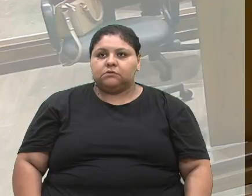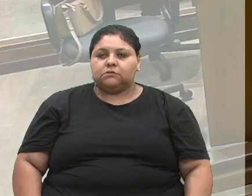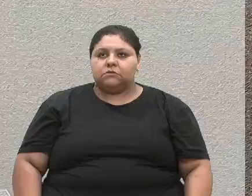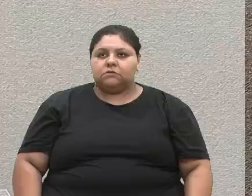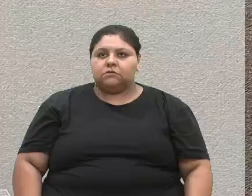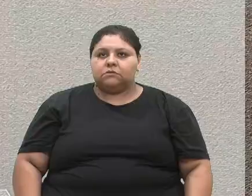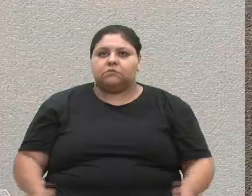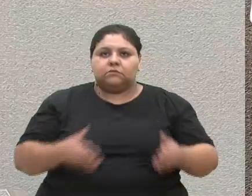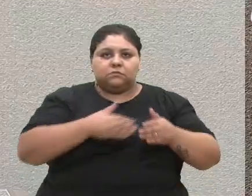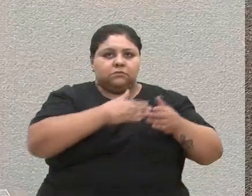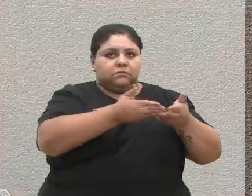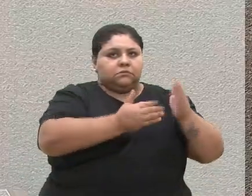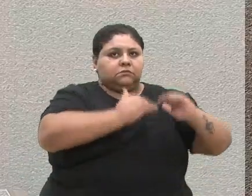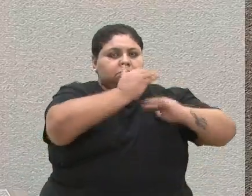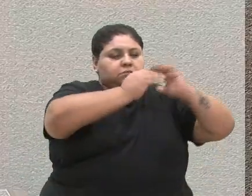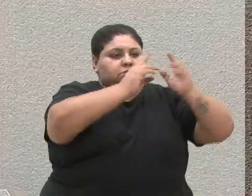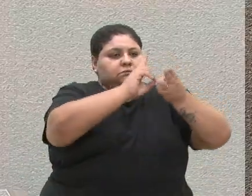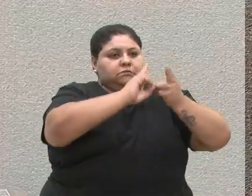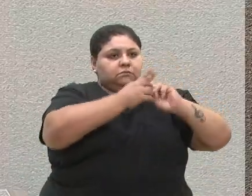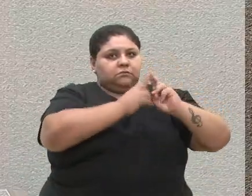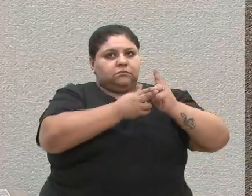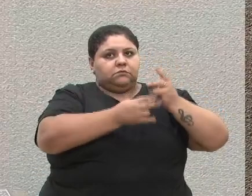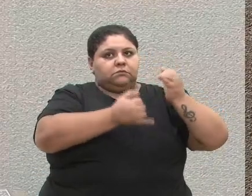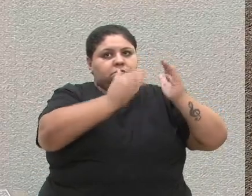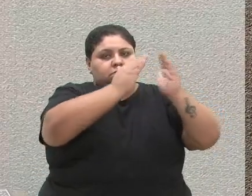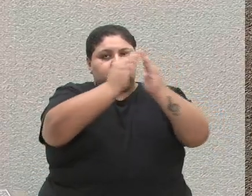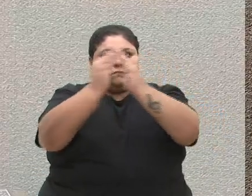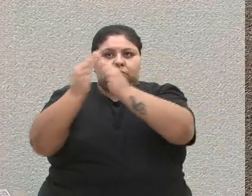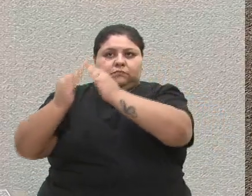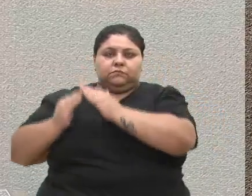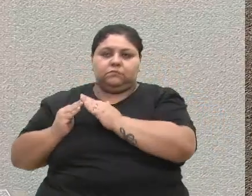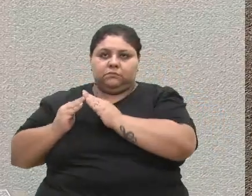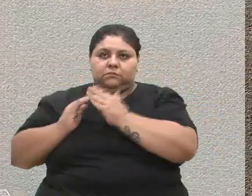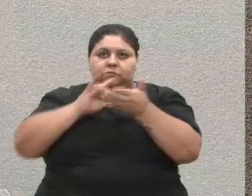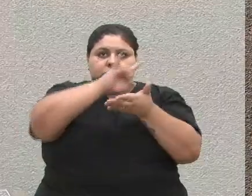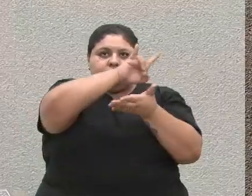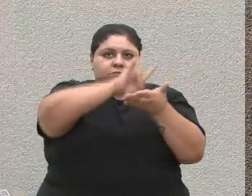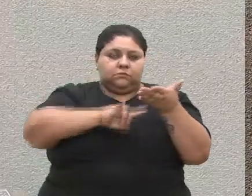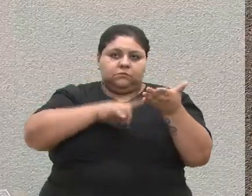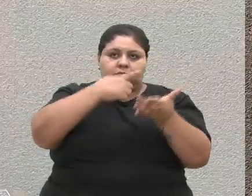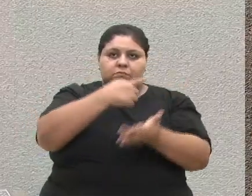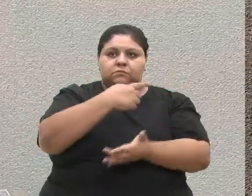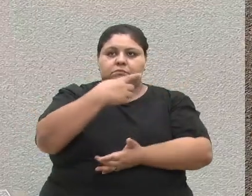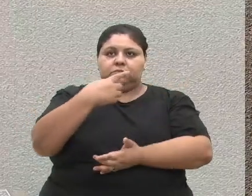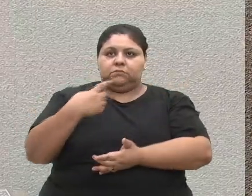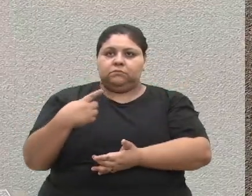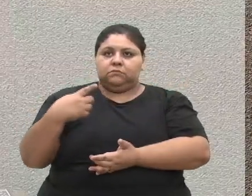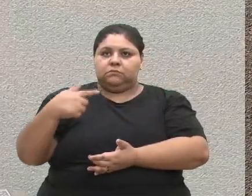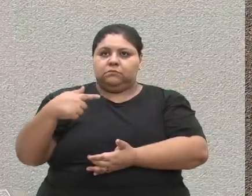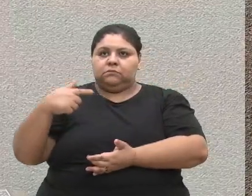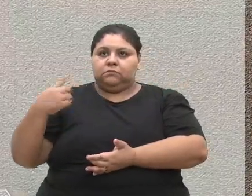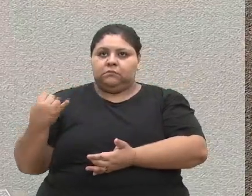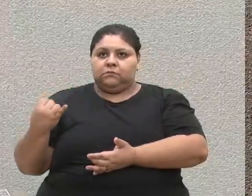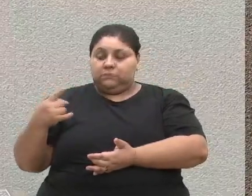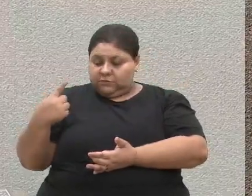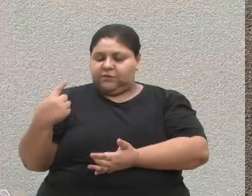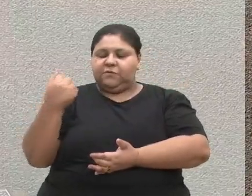Comissão de Desenvolvimento Urbano, Transporte e Habitação, parecer 171-2024.